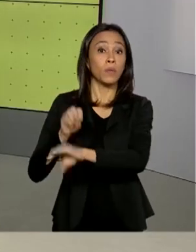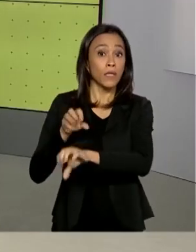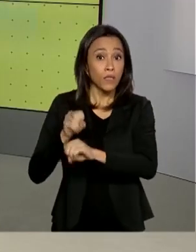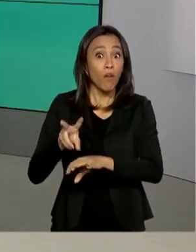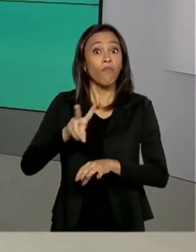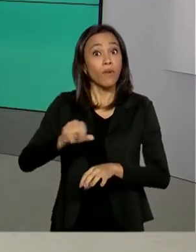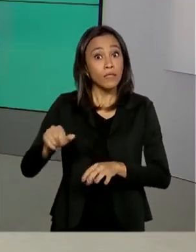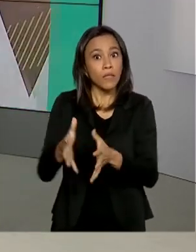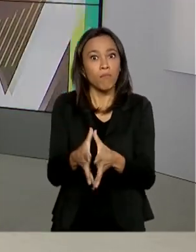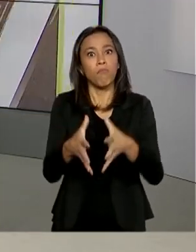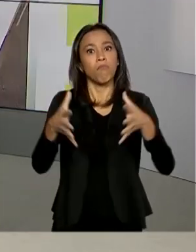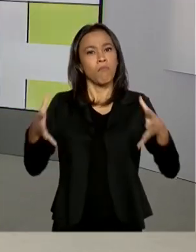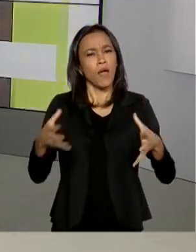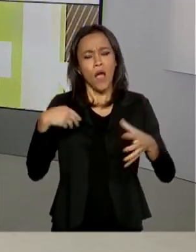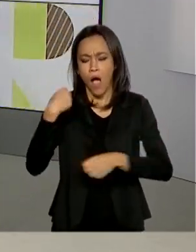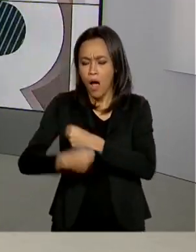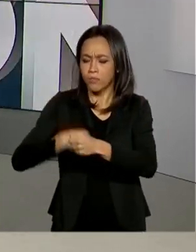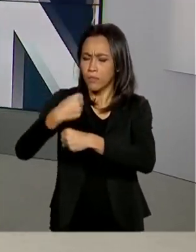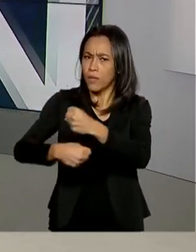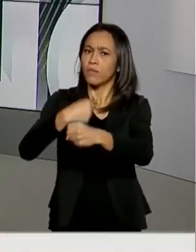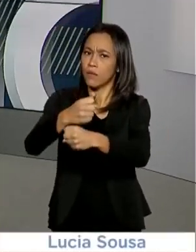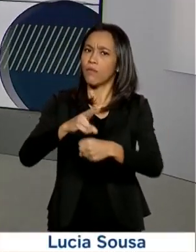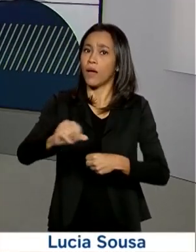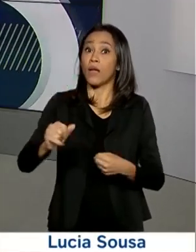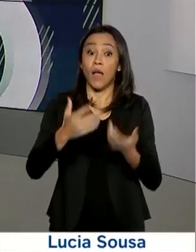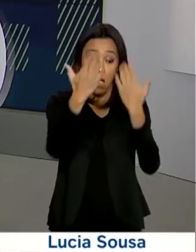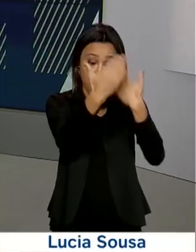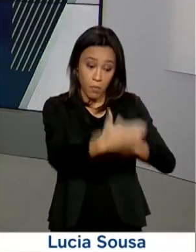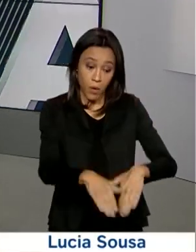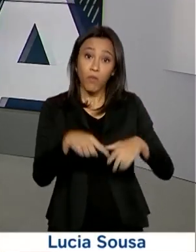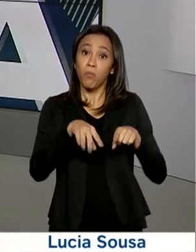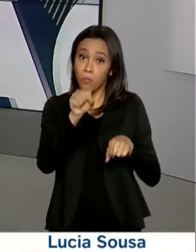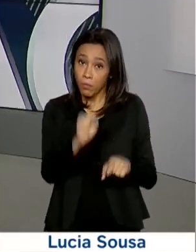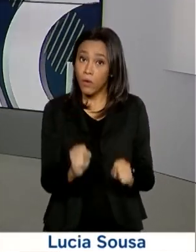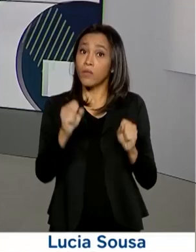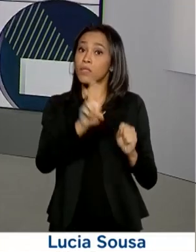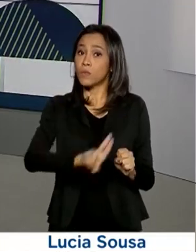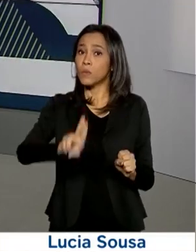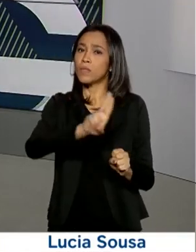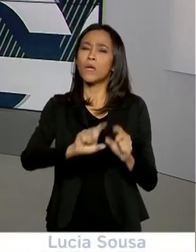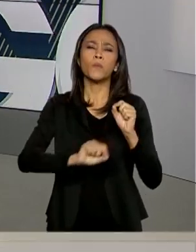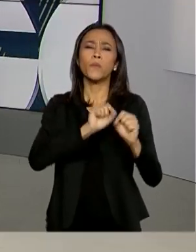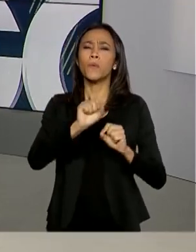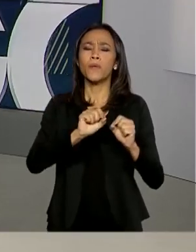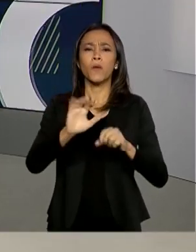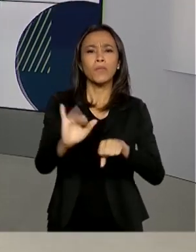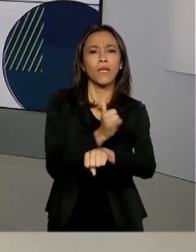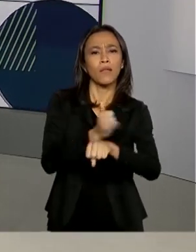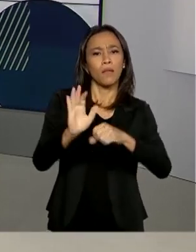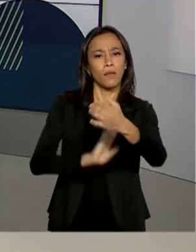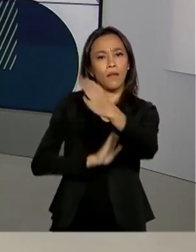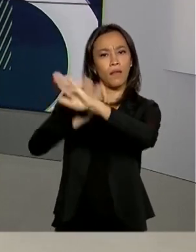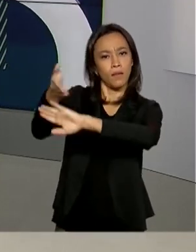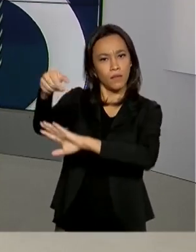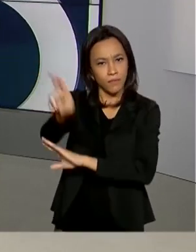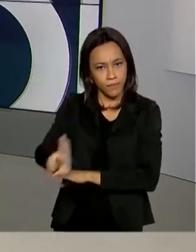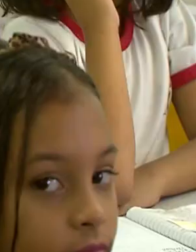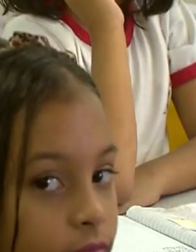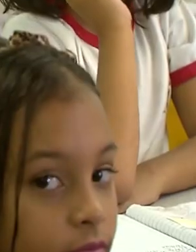passará a ser anual. Além disso, a prova poderá ser usada como mais uma possibilidade de acesso ao ensino superior.